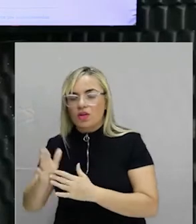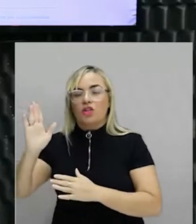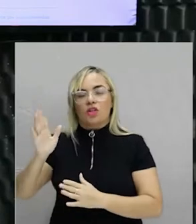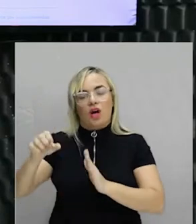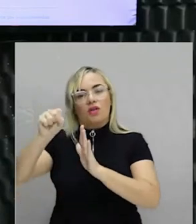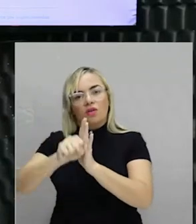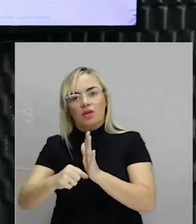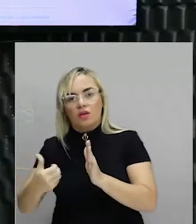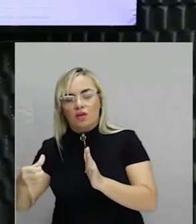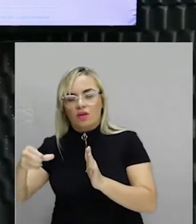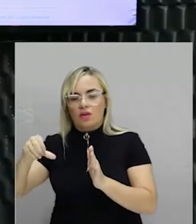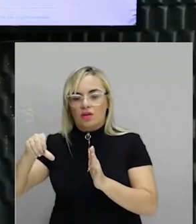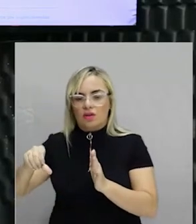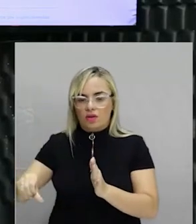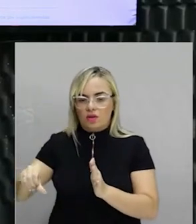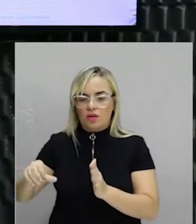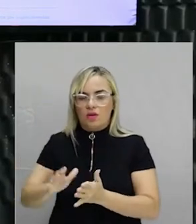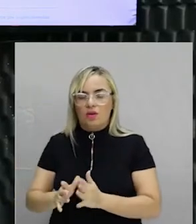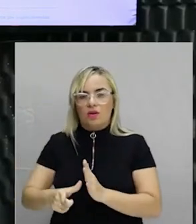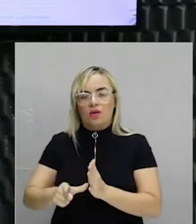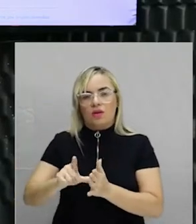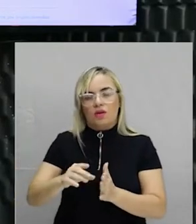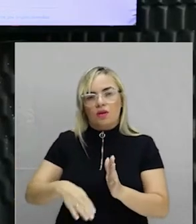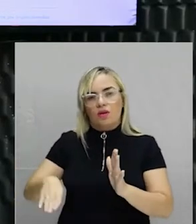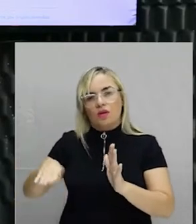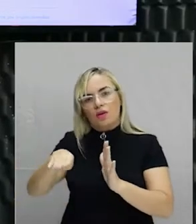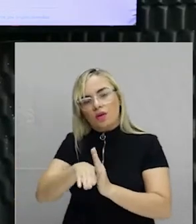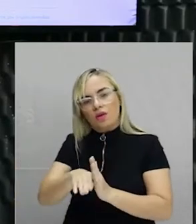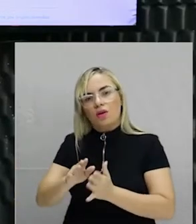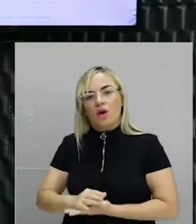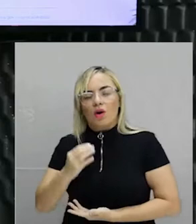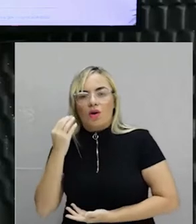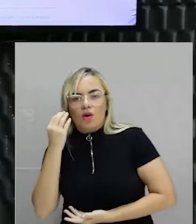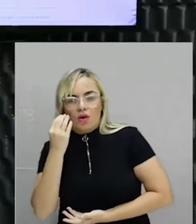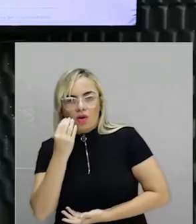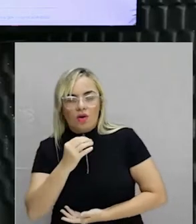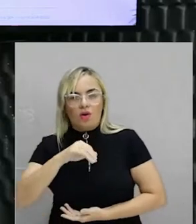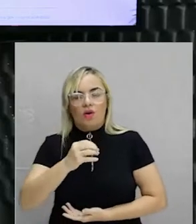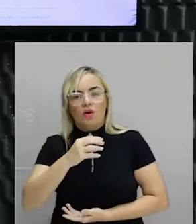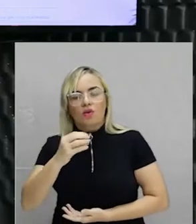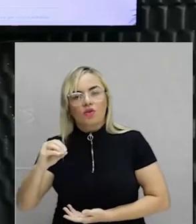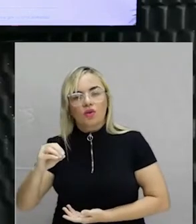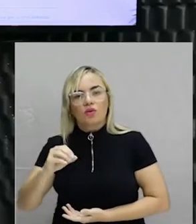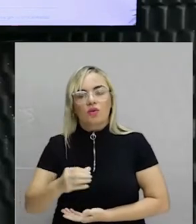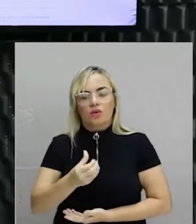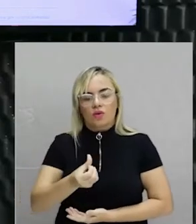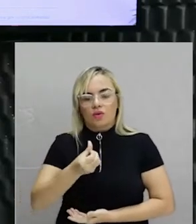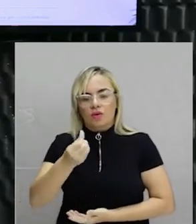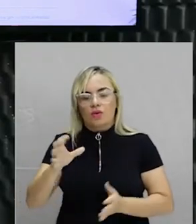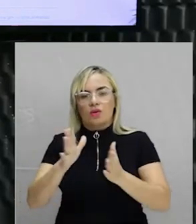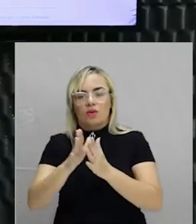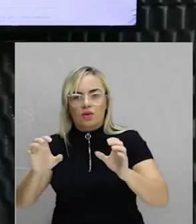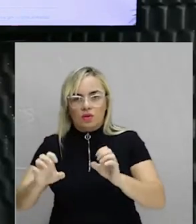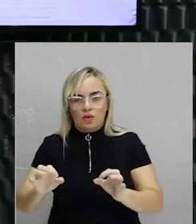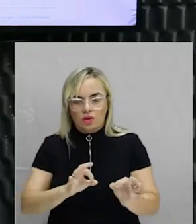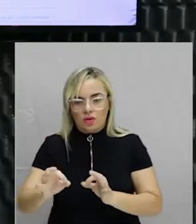XIX, você tem, antes da chegada de Dom João VI, uma estruturação ali bem parca. E depois da chegada